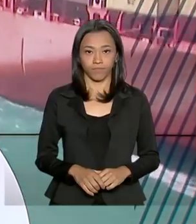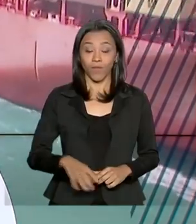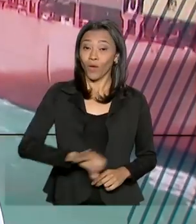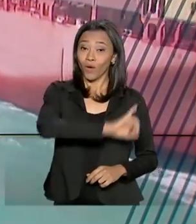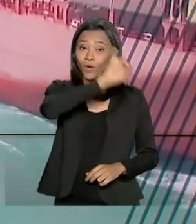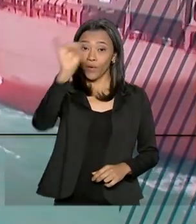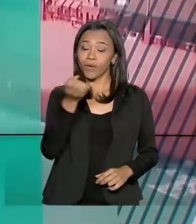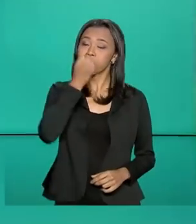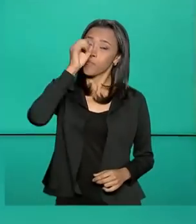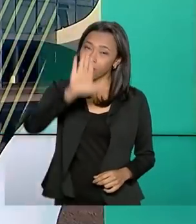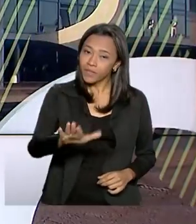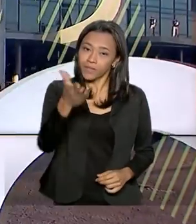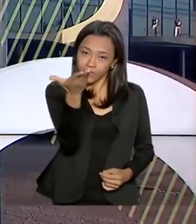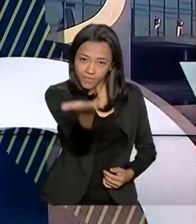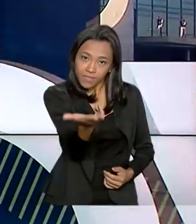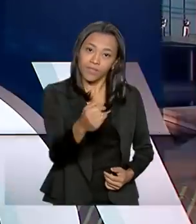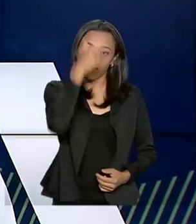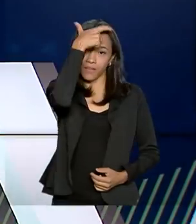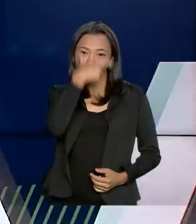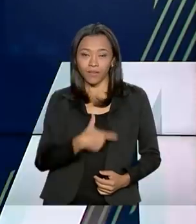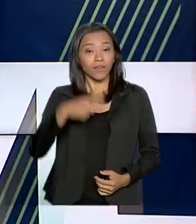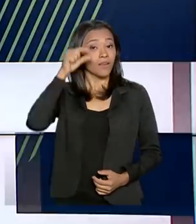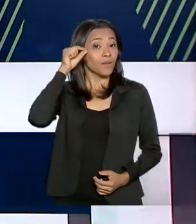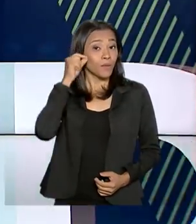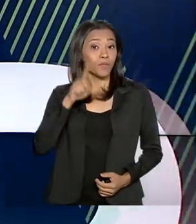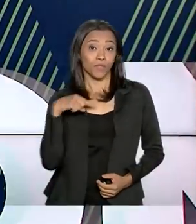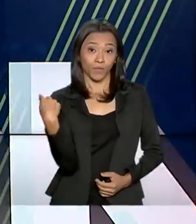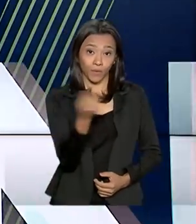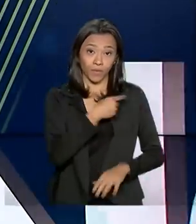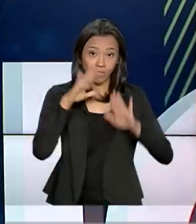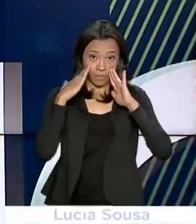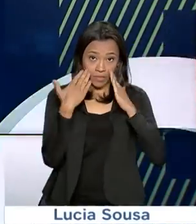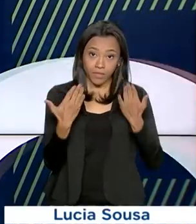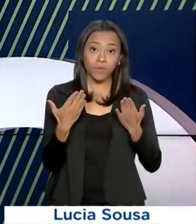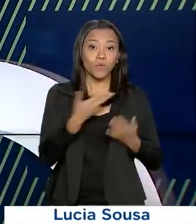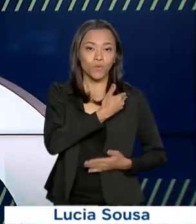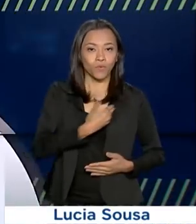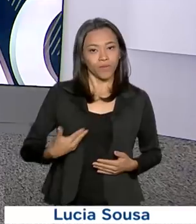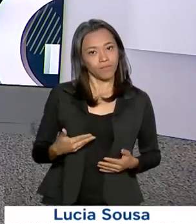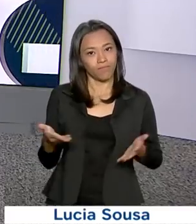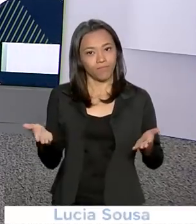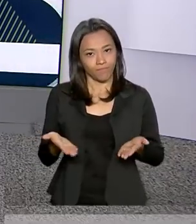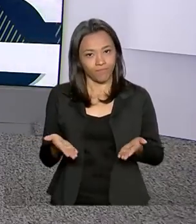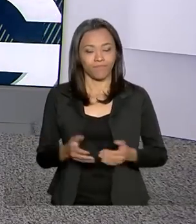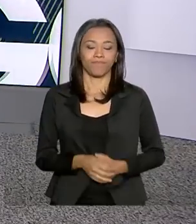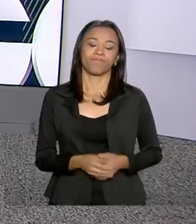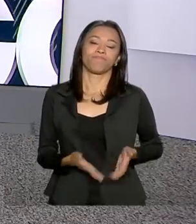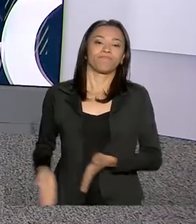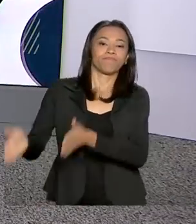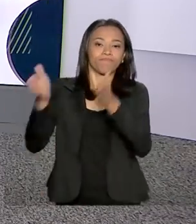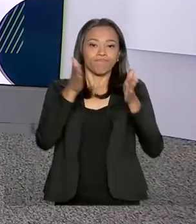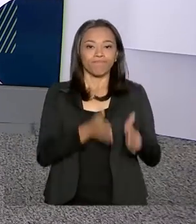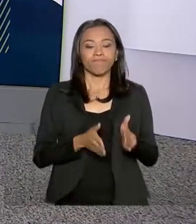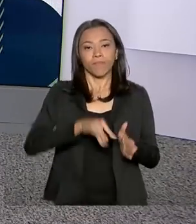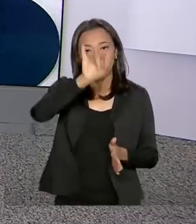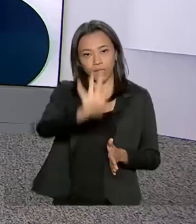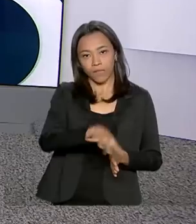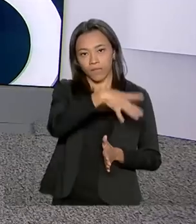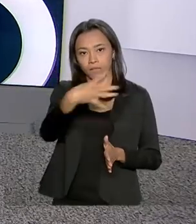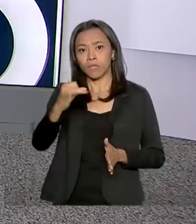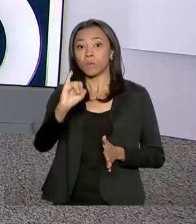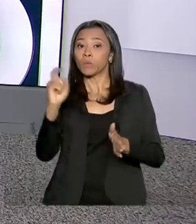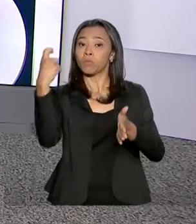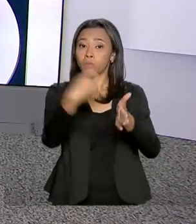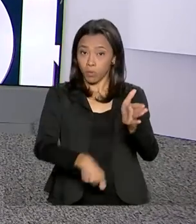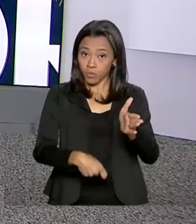Olá, boa tarde para você. Eu sou o Roberto Camargo e estamos no ar com o Governo Agora. A tabela do imposto de renda